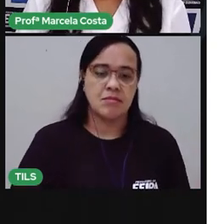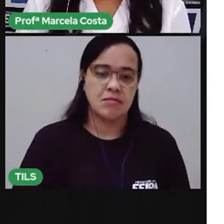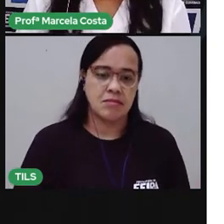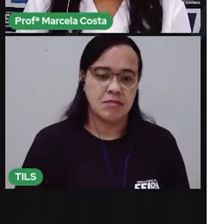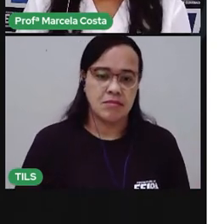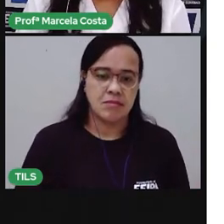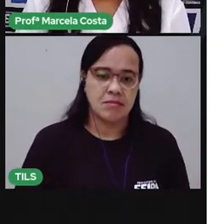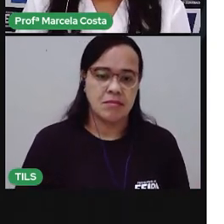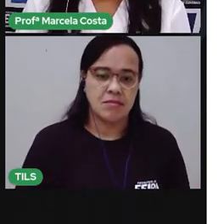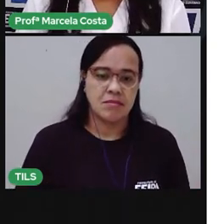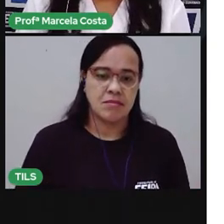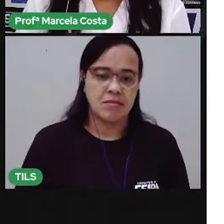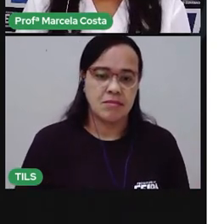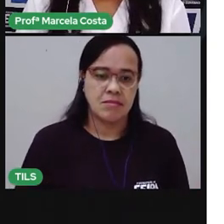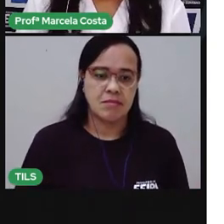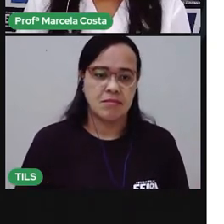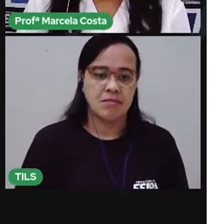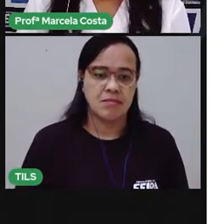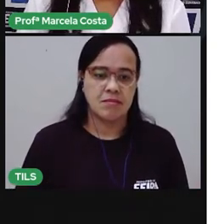Agora.